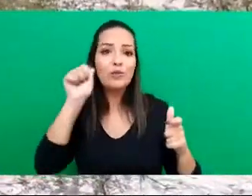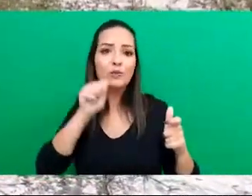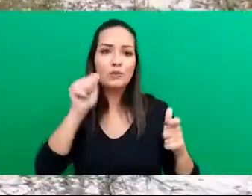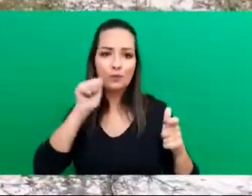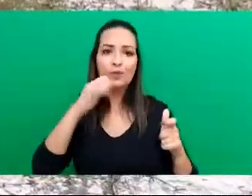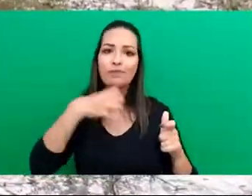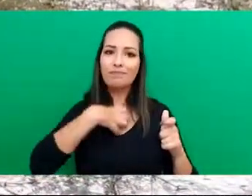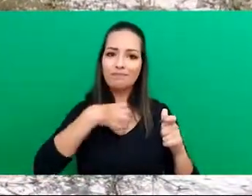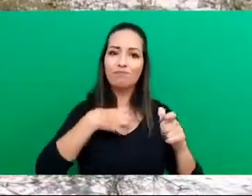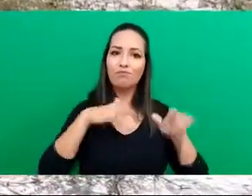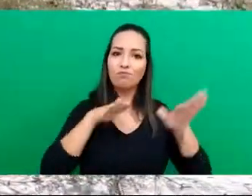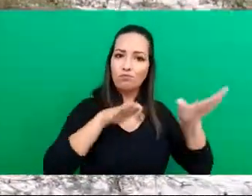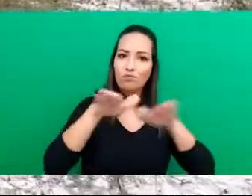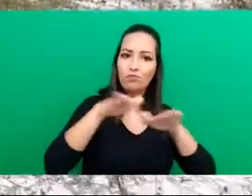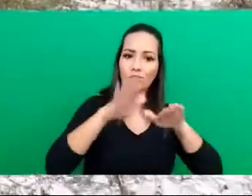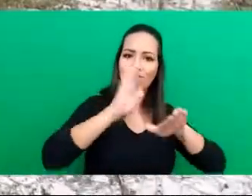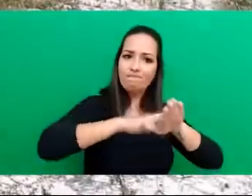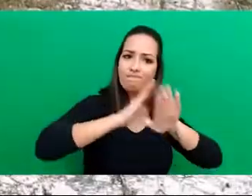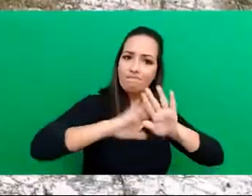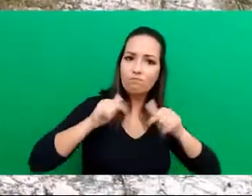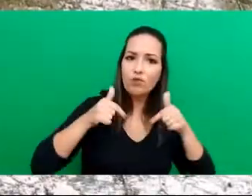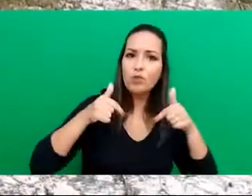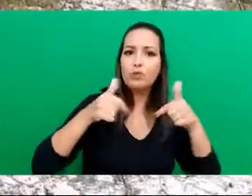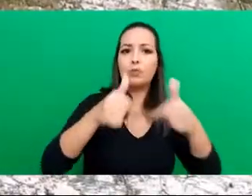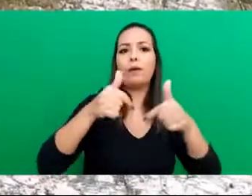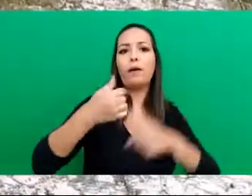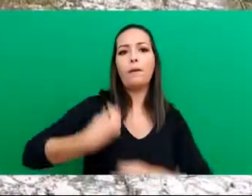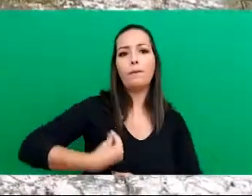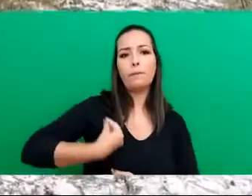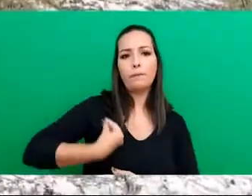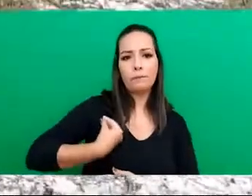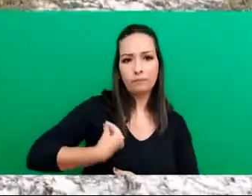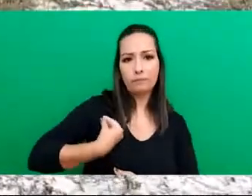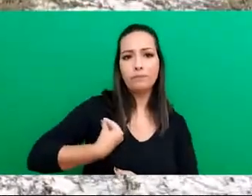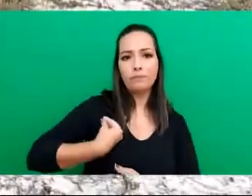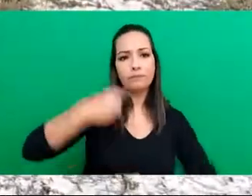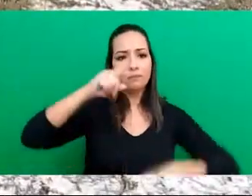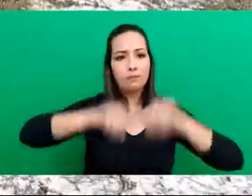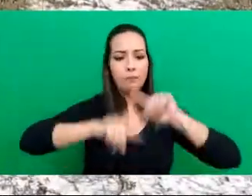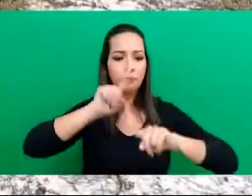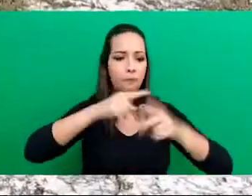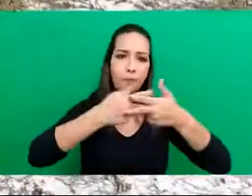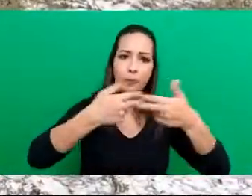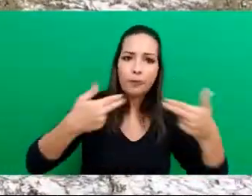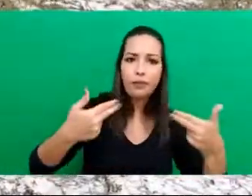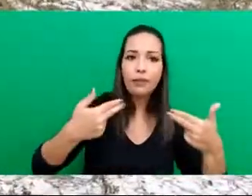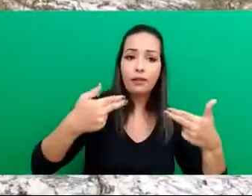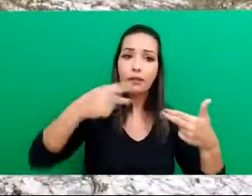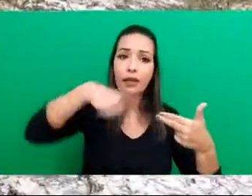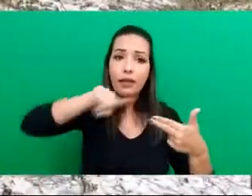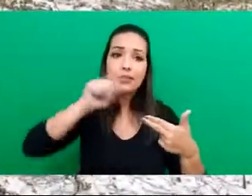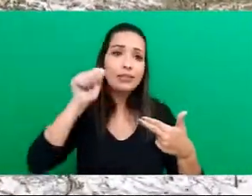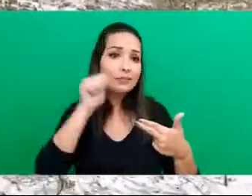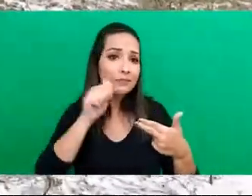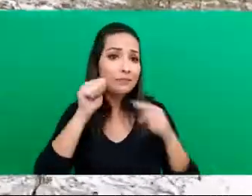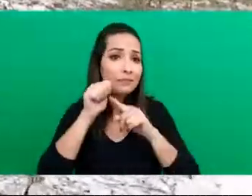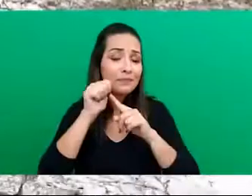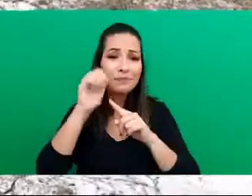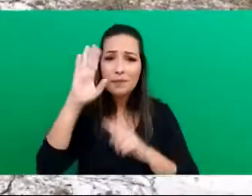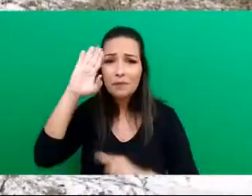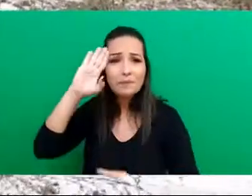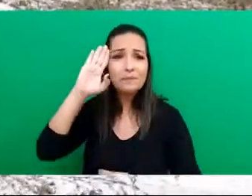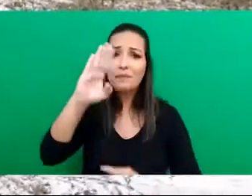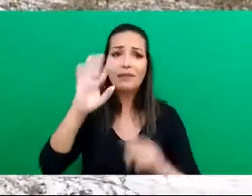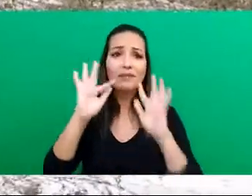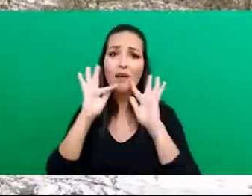estão inseridas no movimento, que são ativistas e participam dessa construção de produção, elas são as